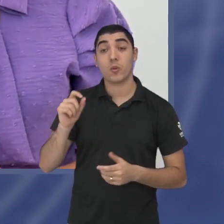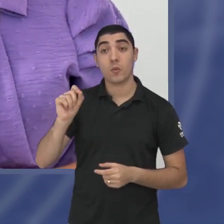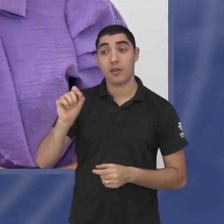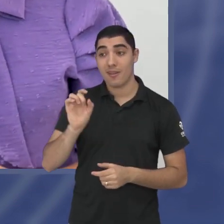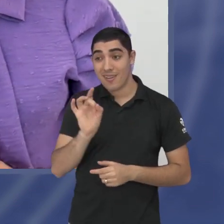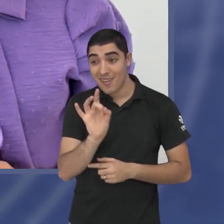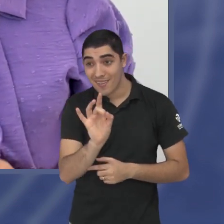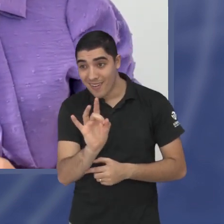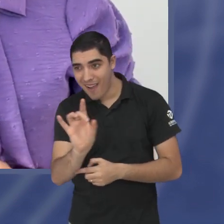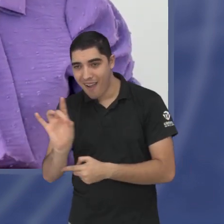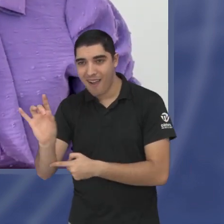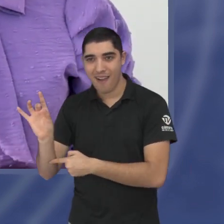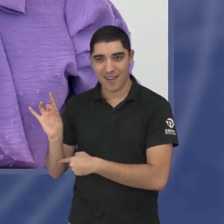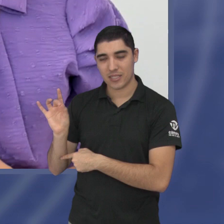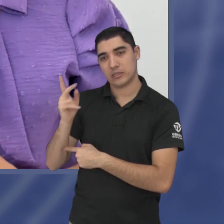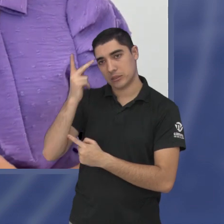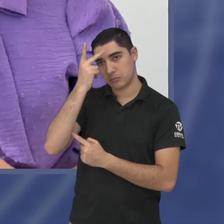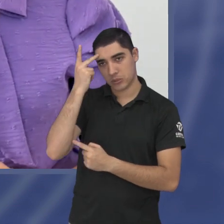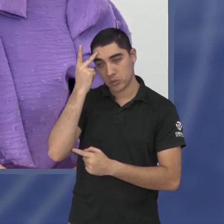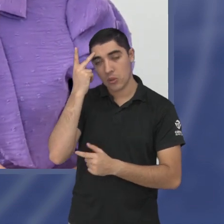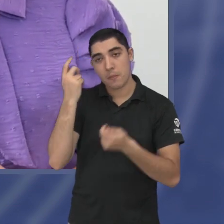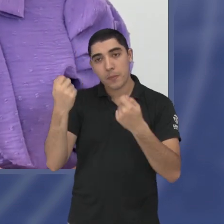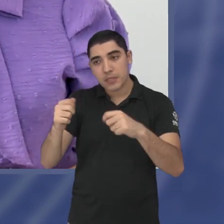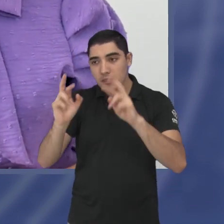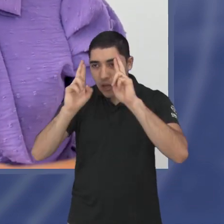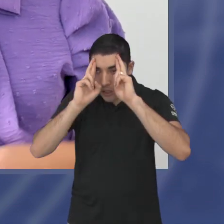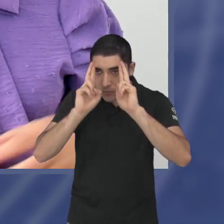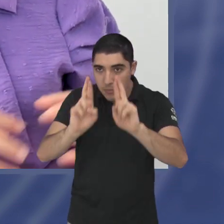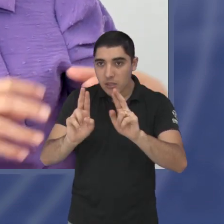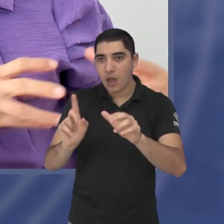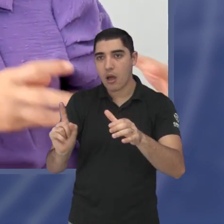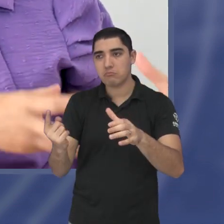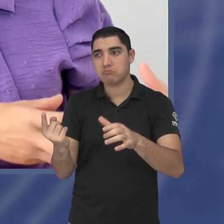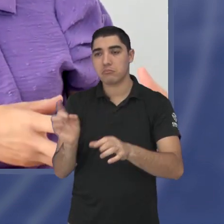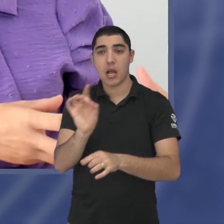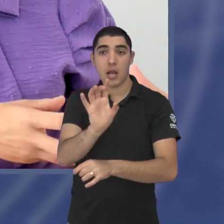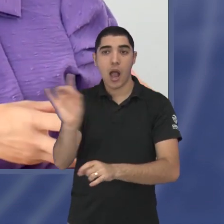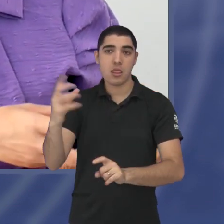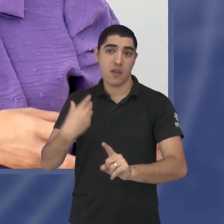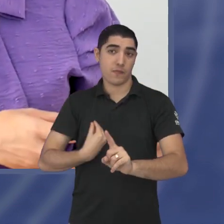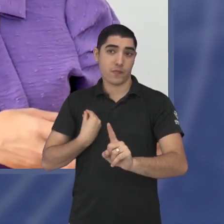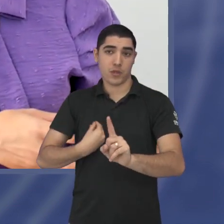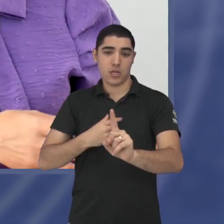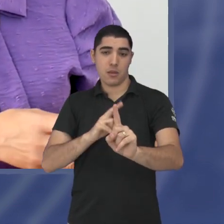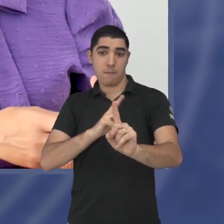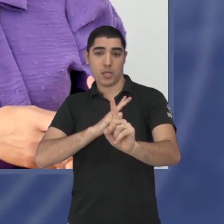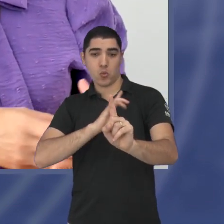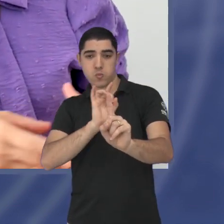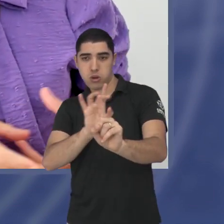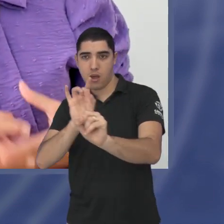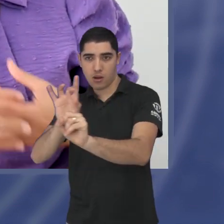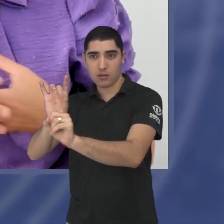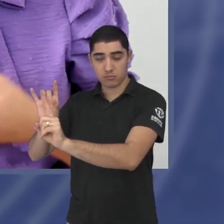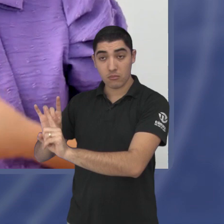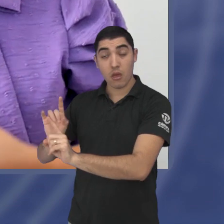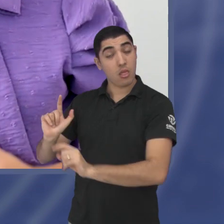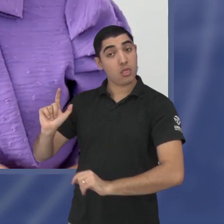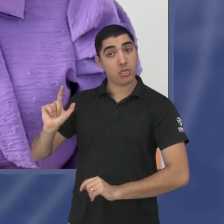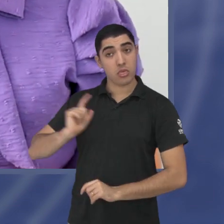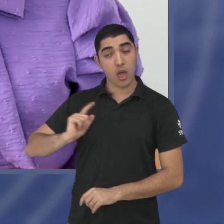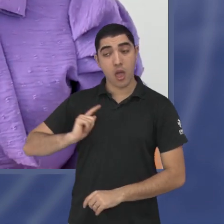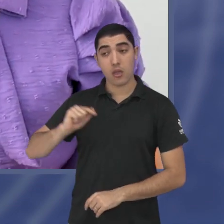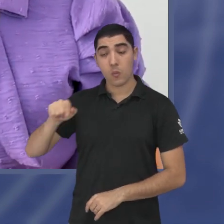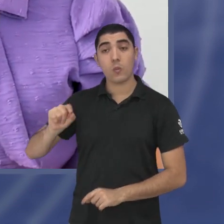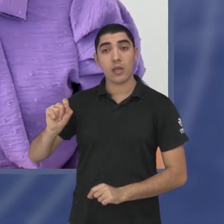da individualidade do respeitar a individualidade que assim como existem movimentos como esse existem movimentos que